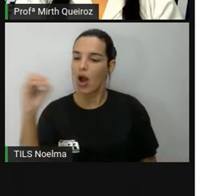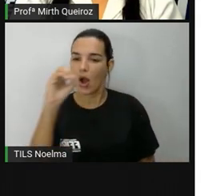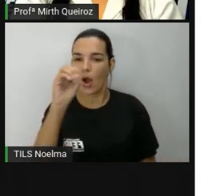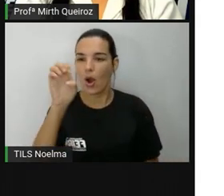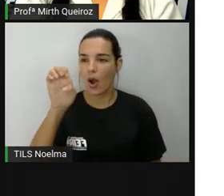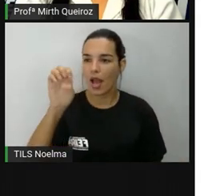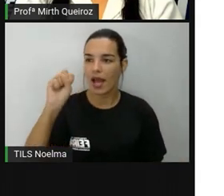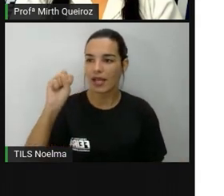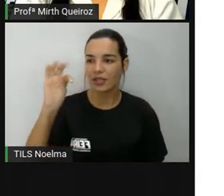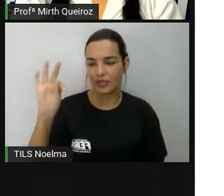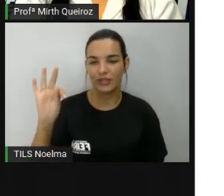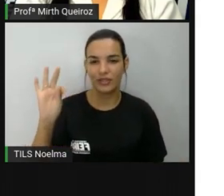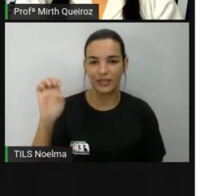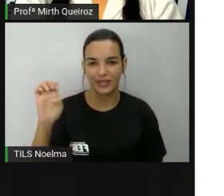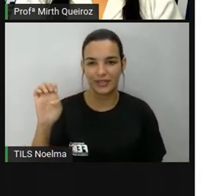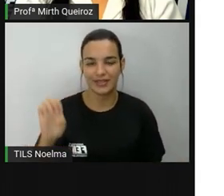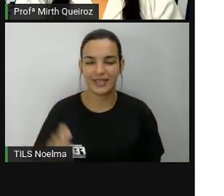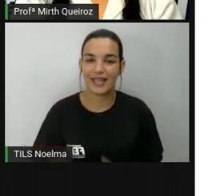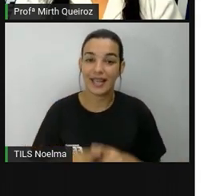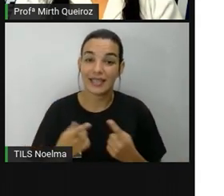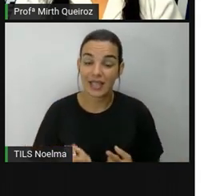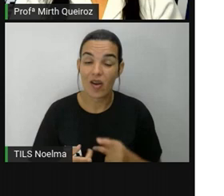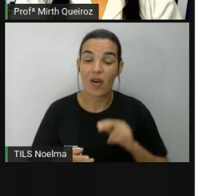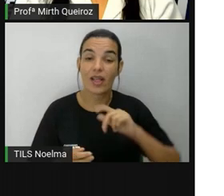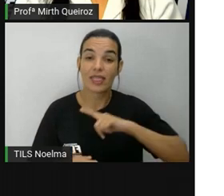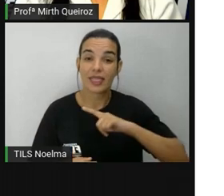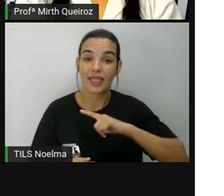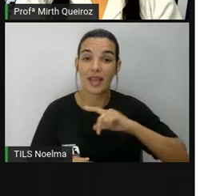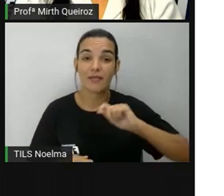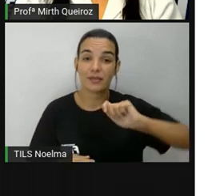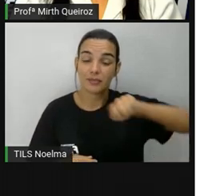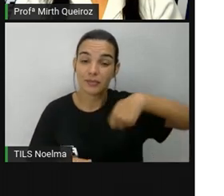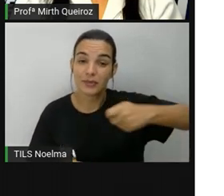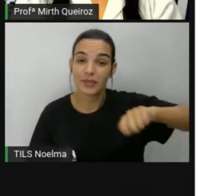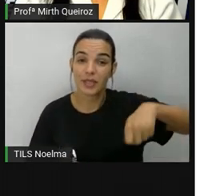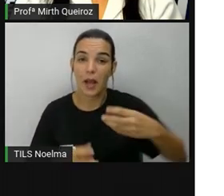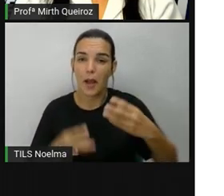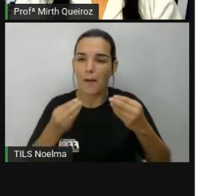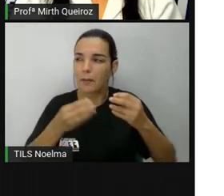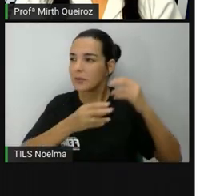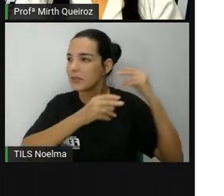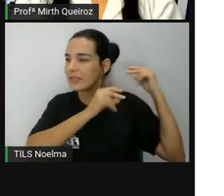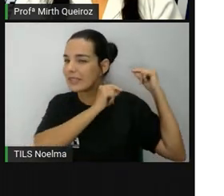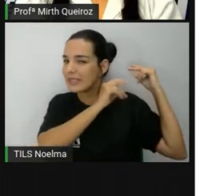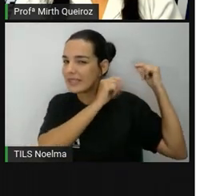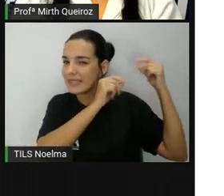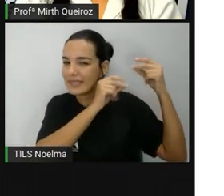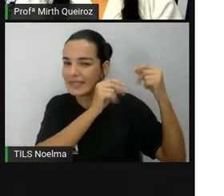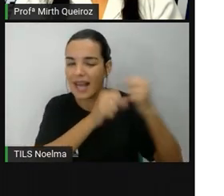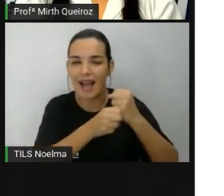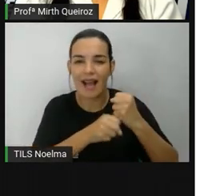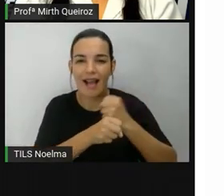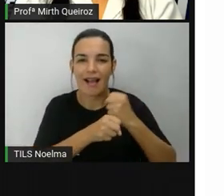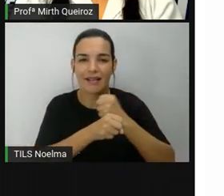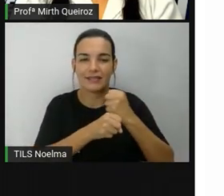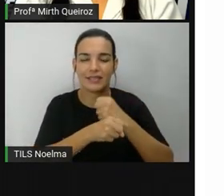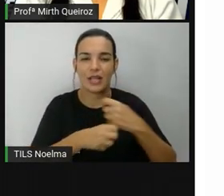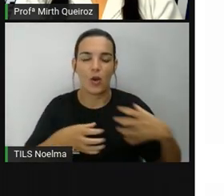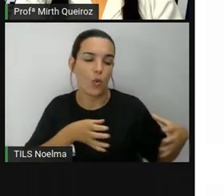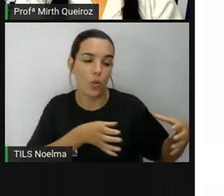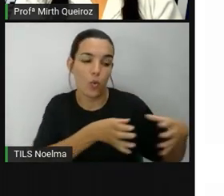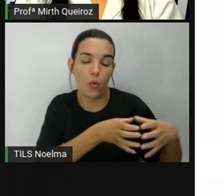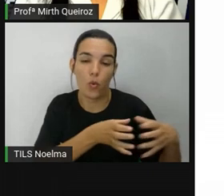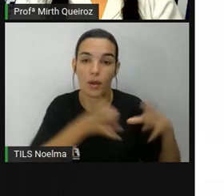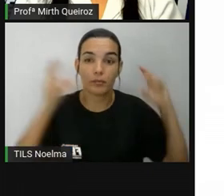representado aí pela letra O. E foram definidos há muitos anos pelas civilizações mais antigas, onde